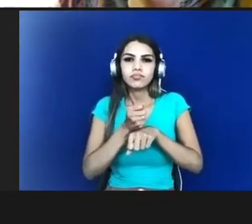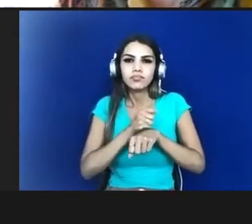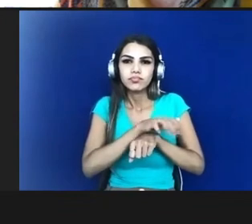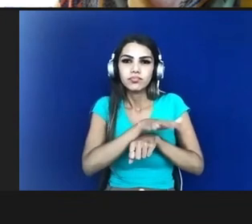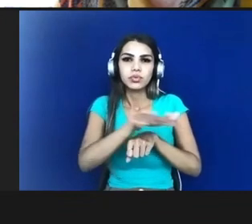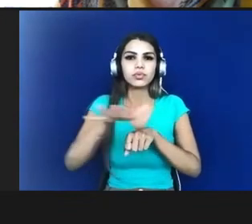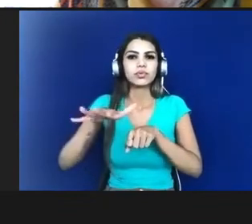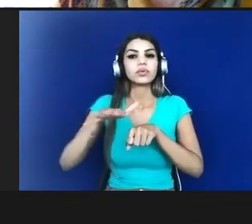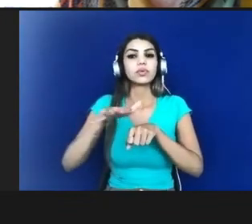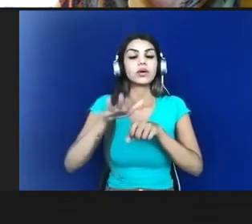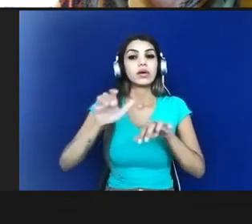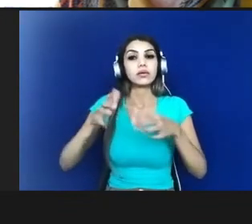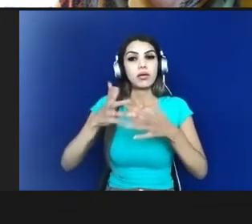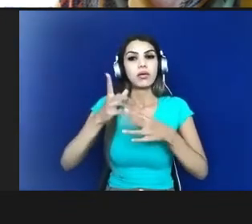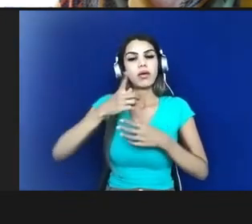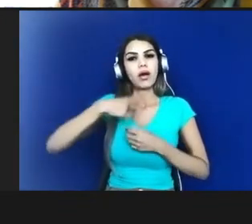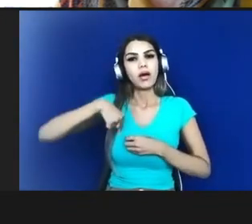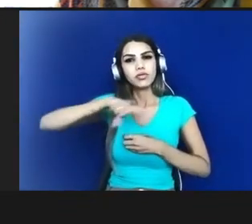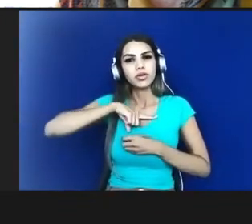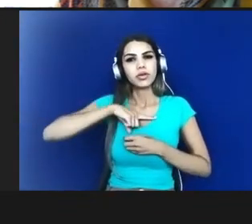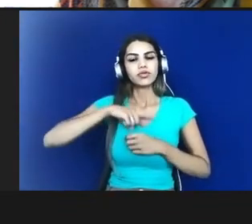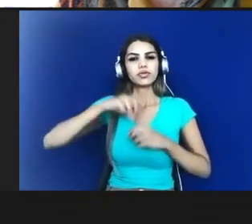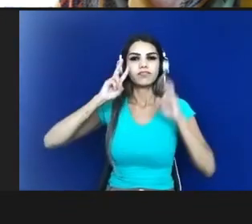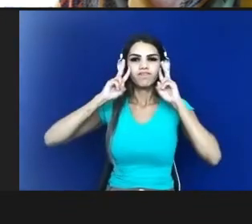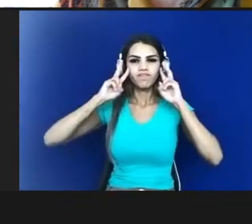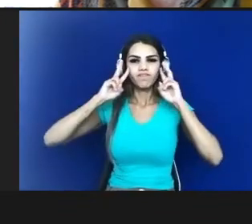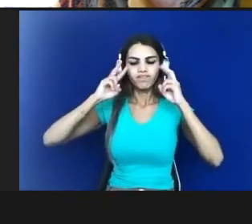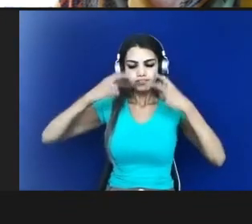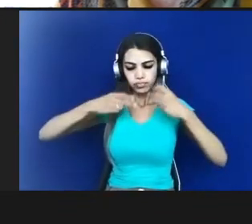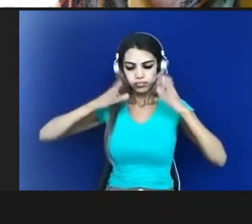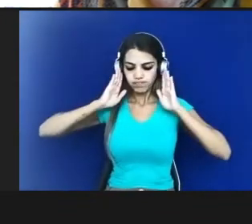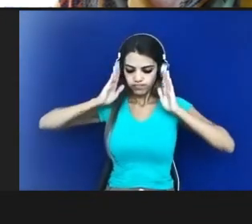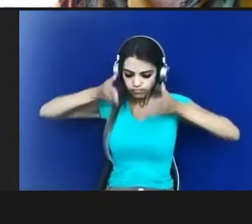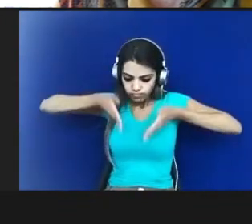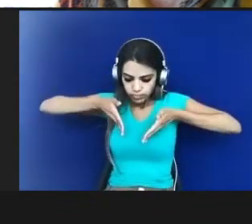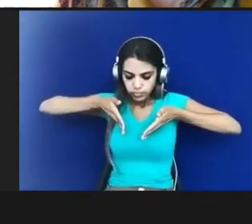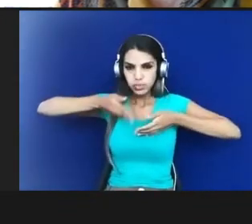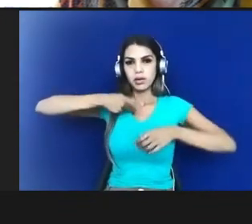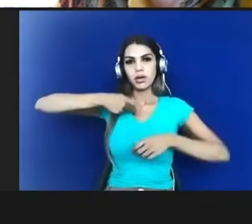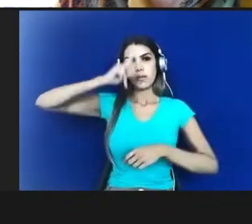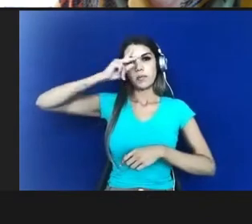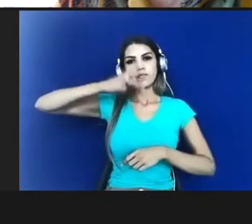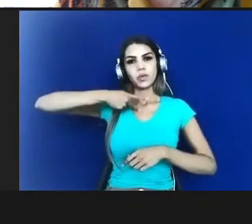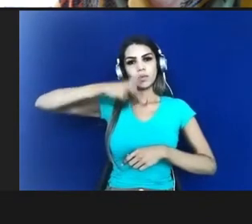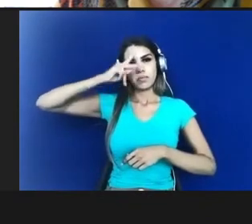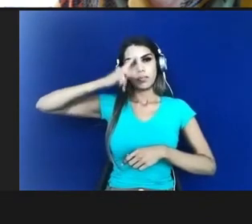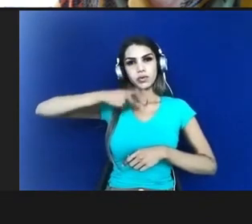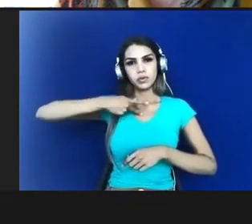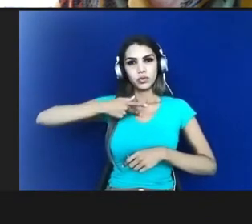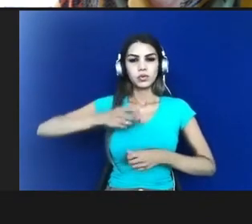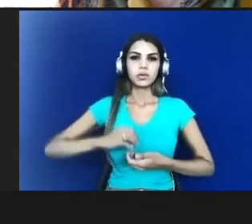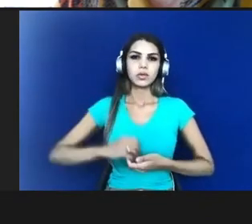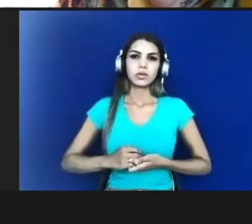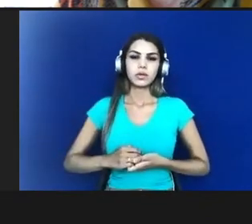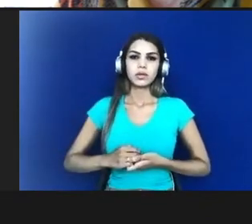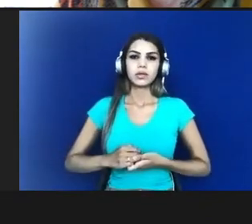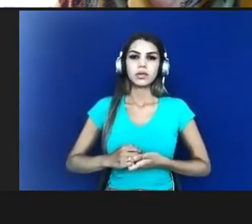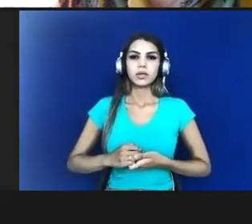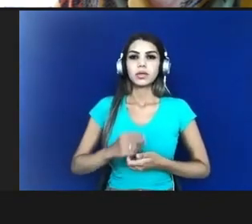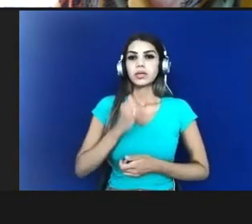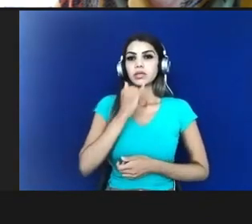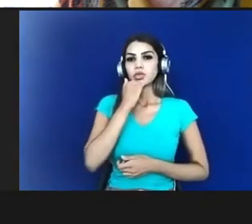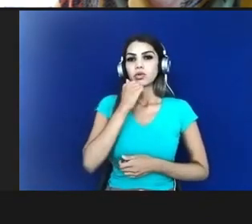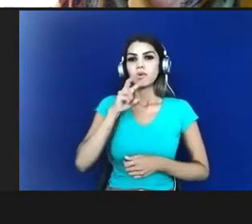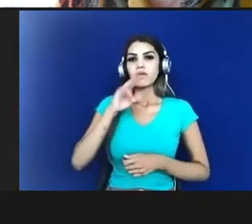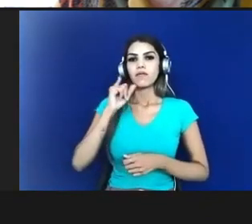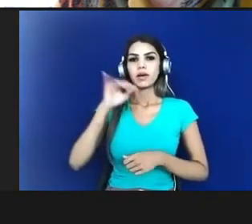muito no eu e aí esse egoísmo é um reflexo também Joselé vai cair em dois minutos você pode